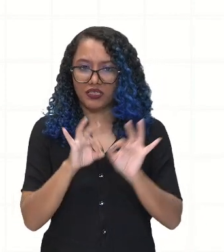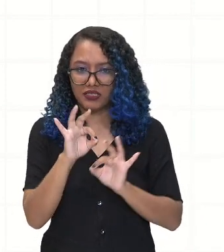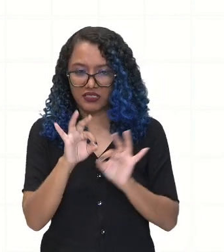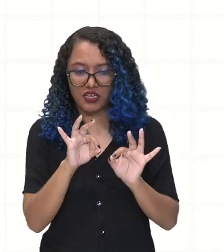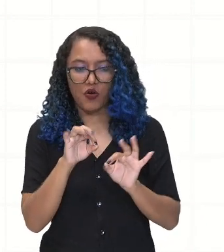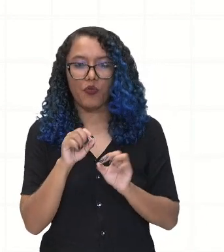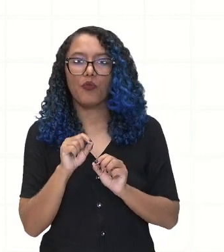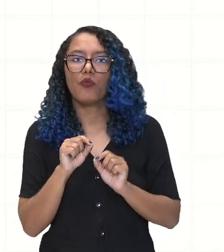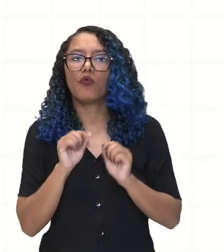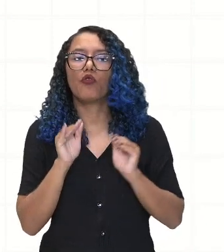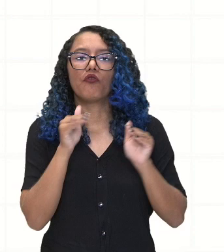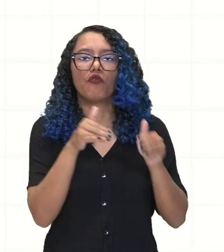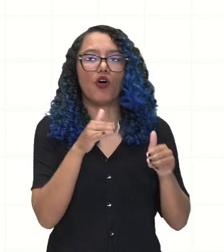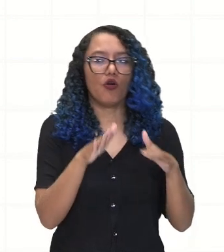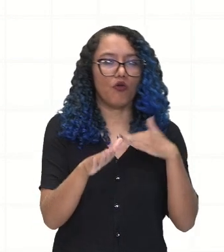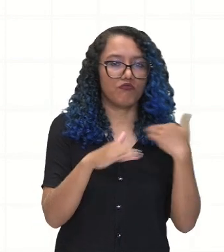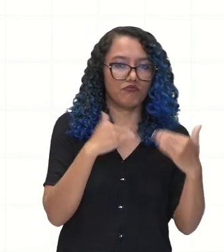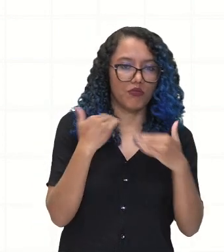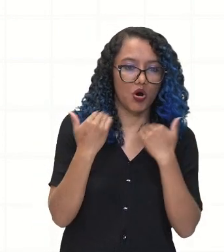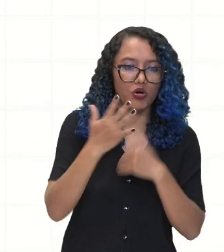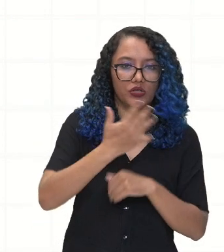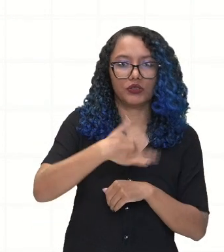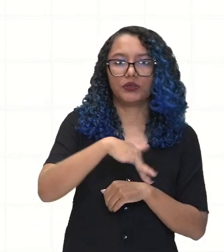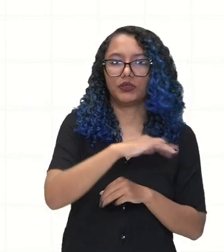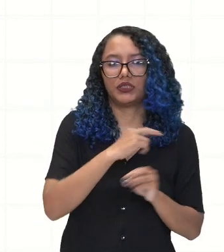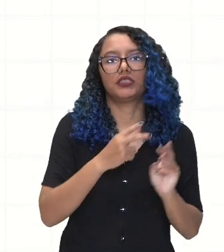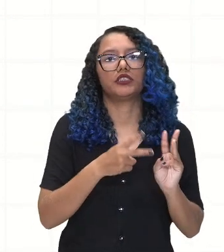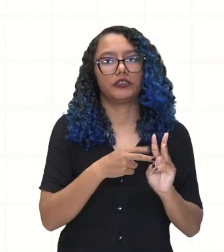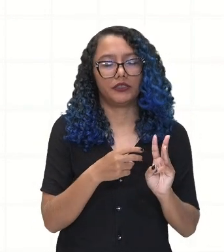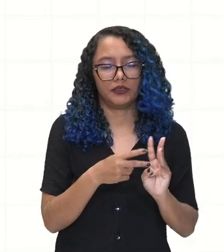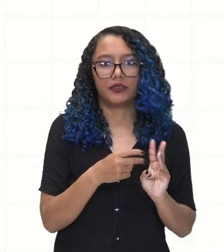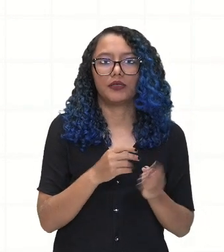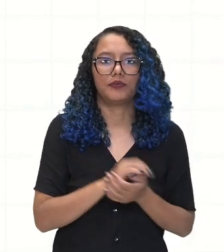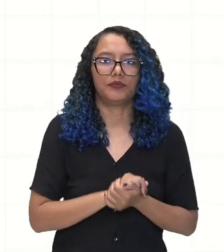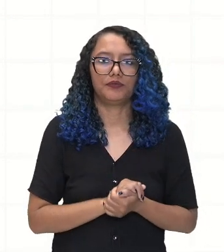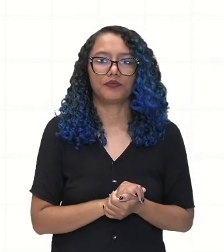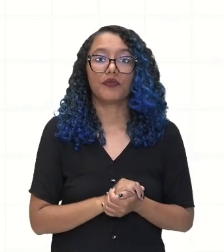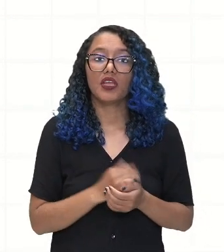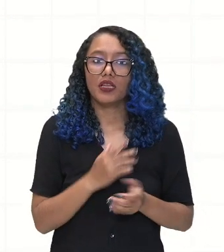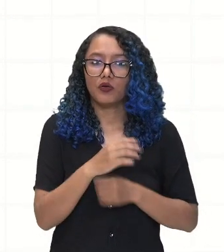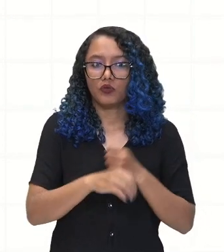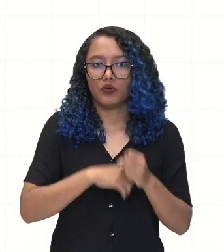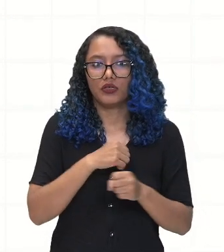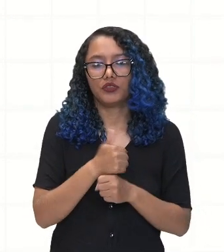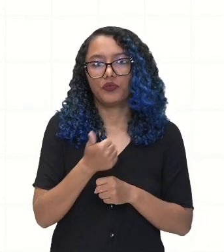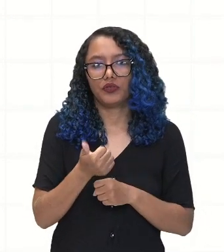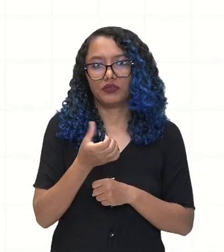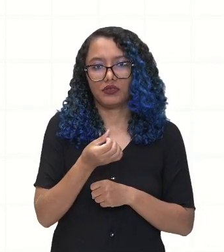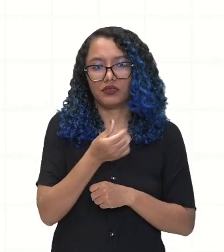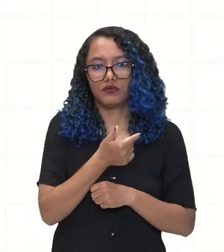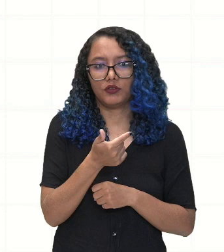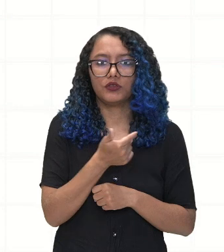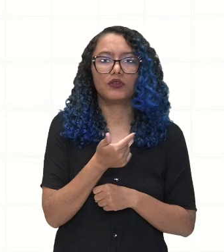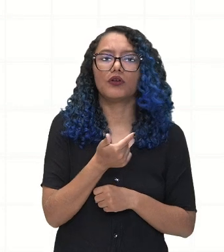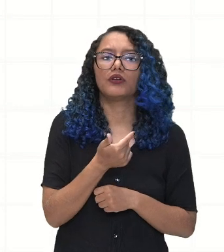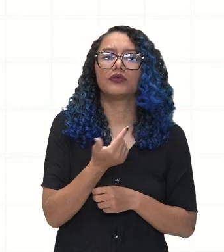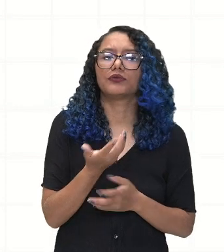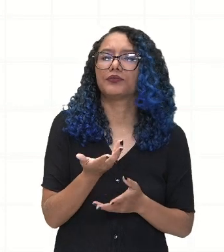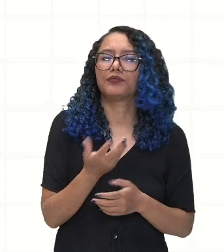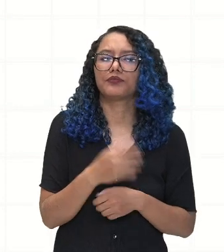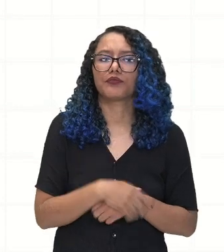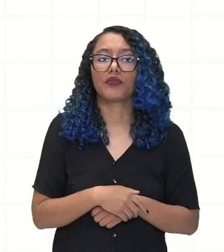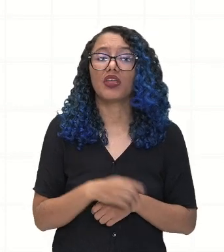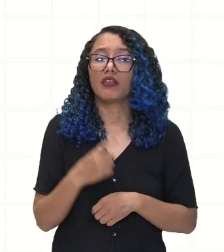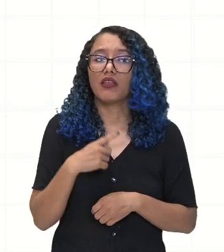habitavam aquela região. Então, em 1622, vamos observar aí os primeiros